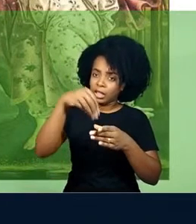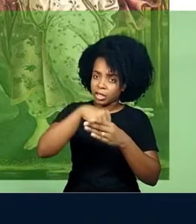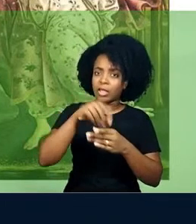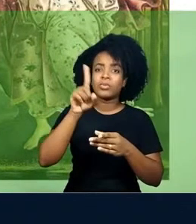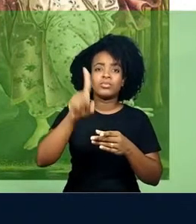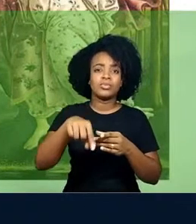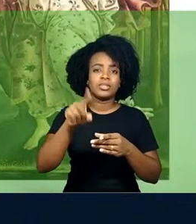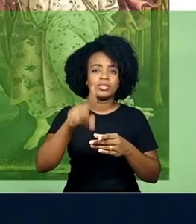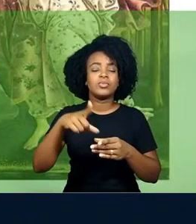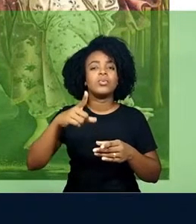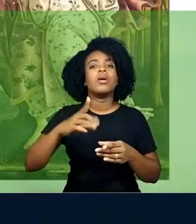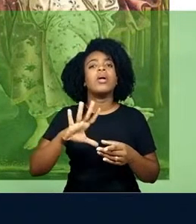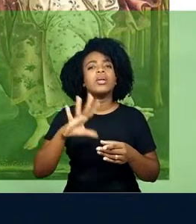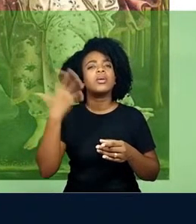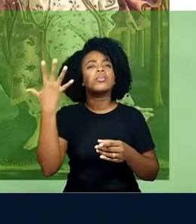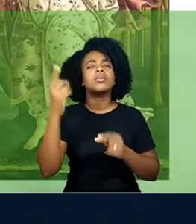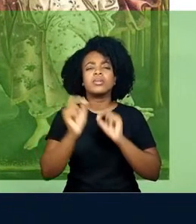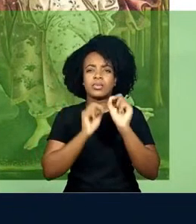essa